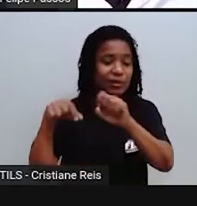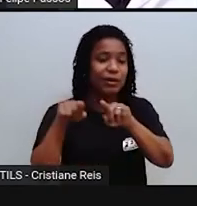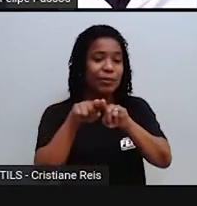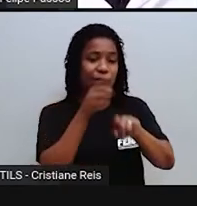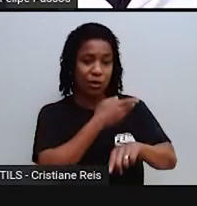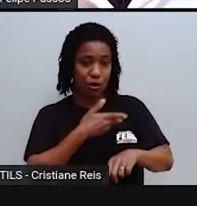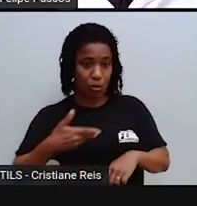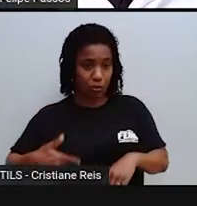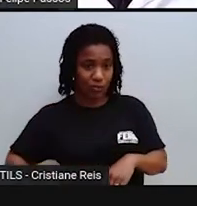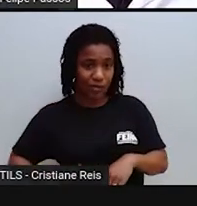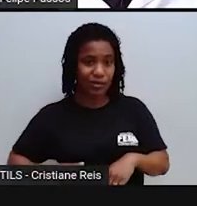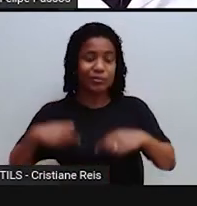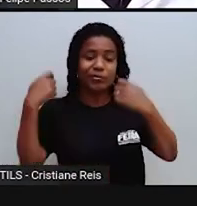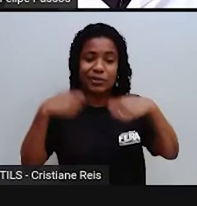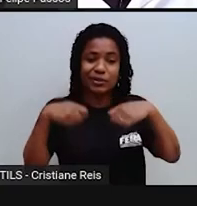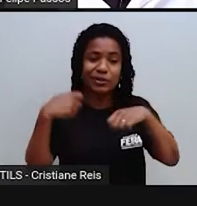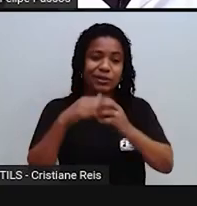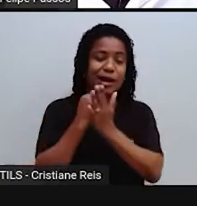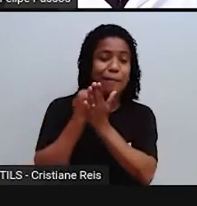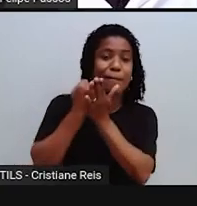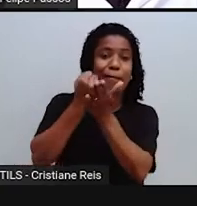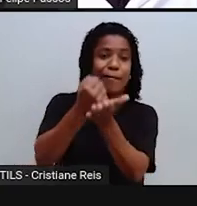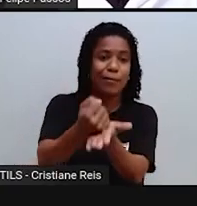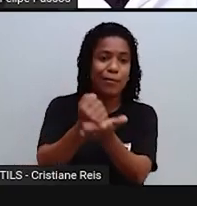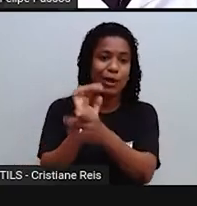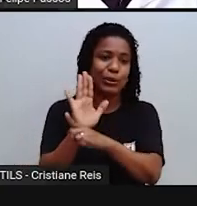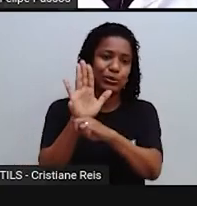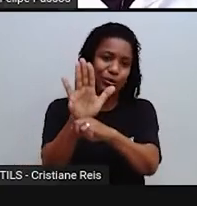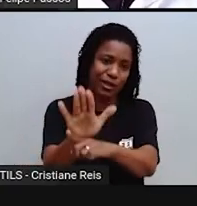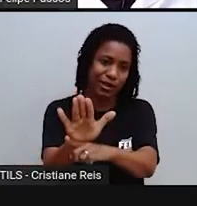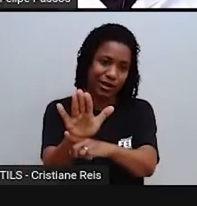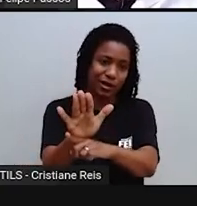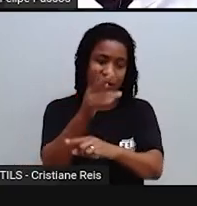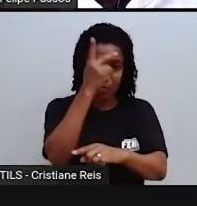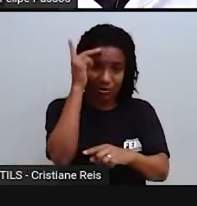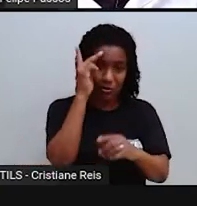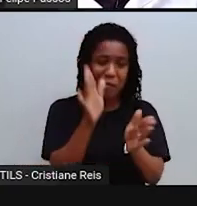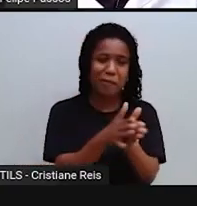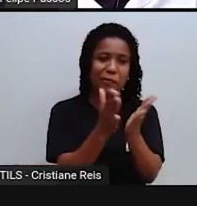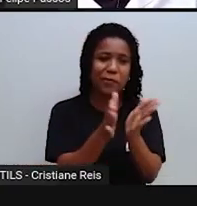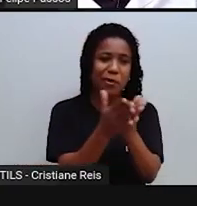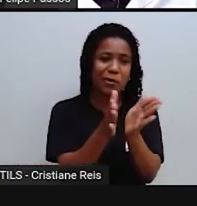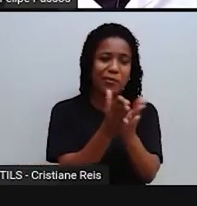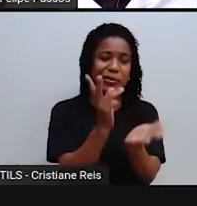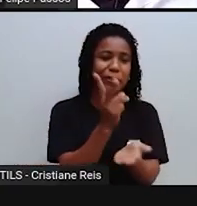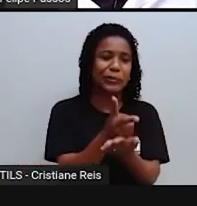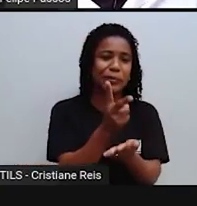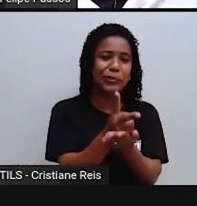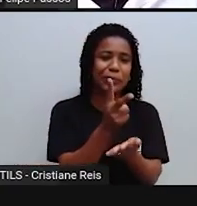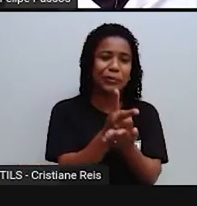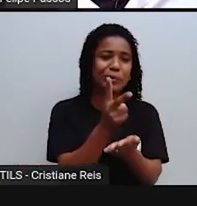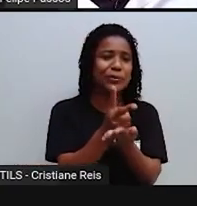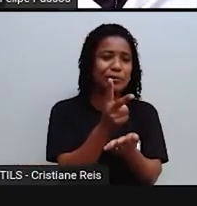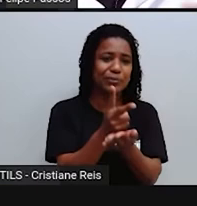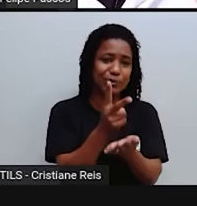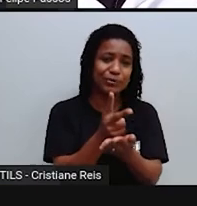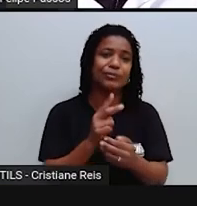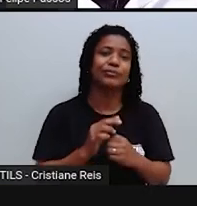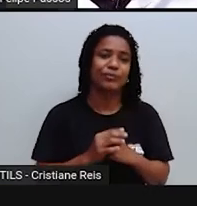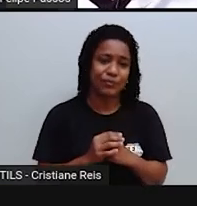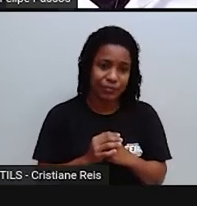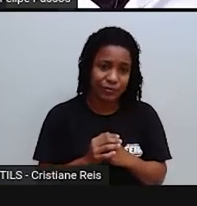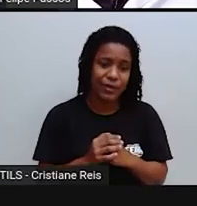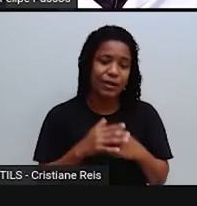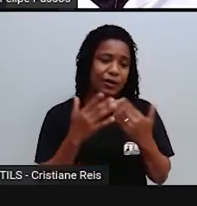ainda na faixa da pobreza, não caiam na pobreza, ou não perpetuem na pobreza. O que é significa essa perpetuação da pobreza? O